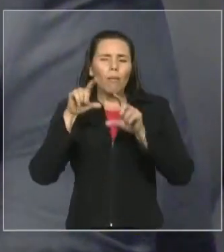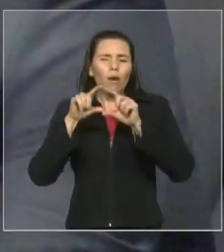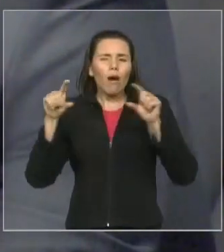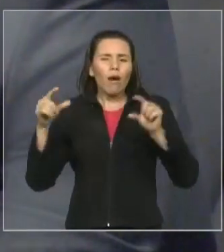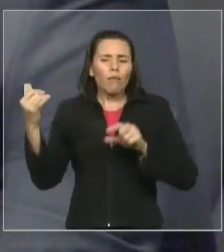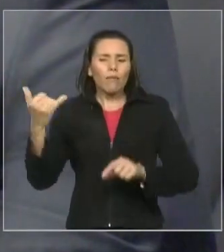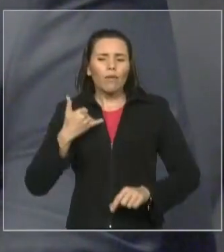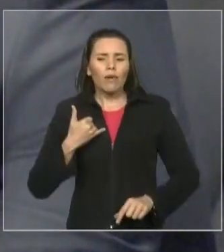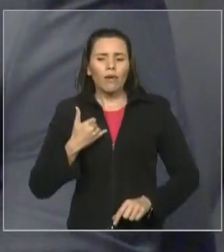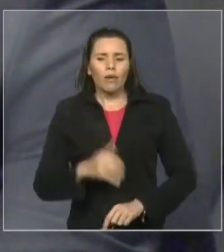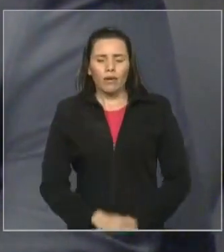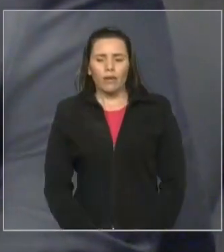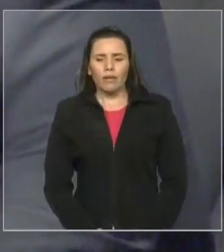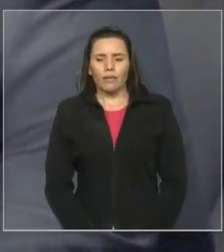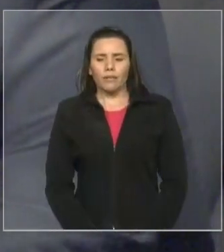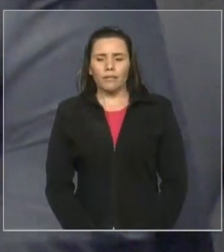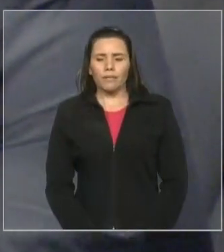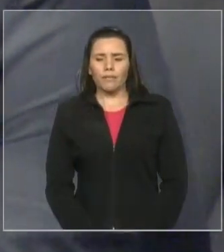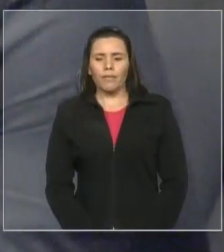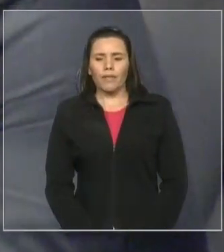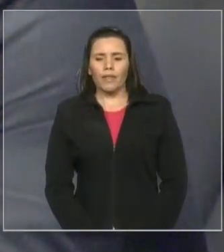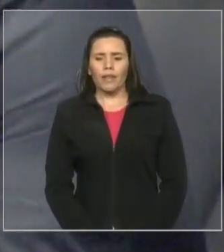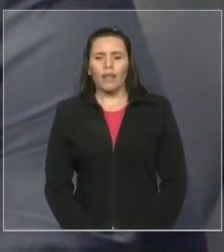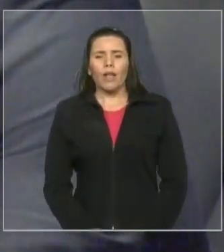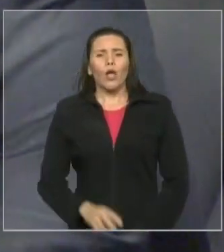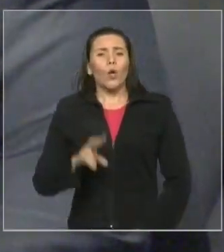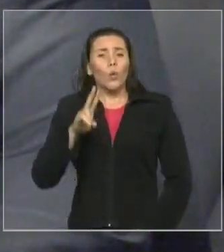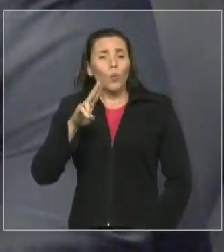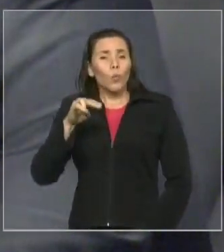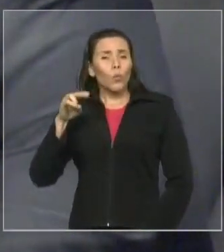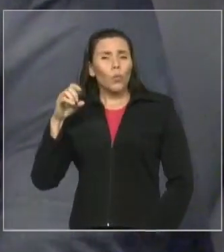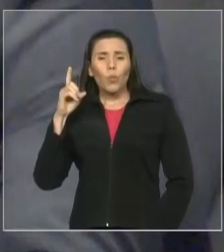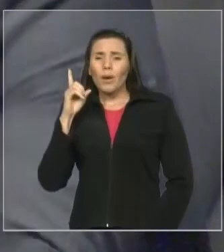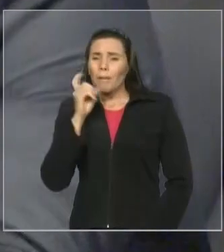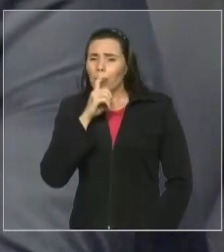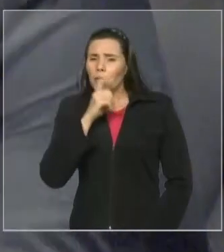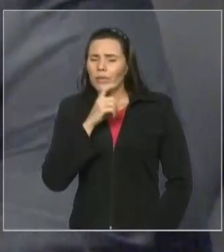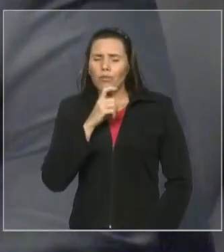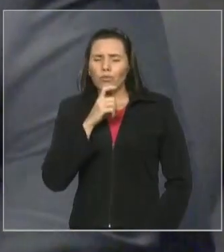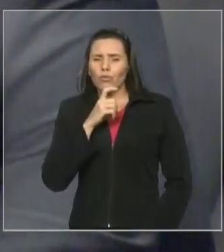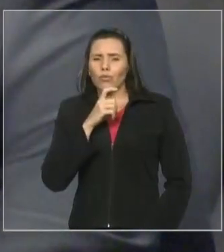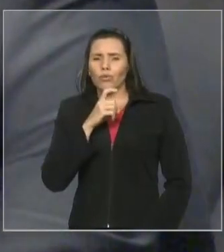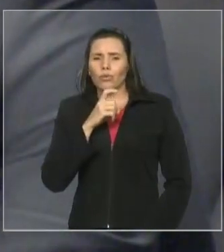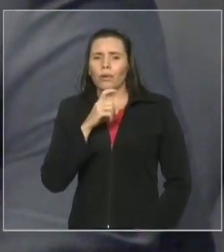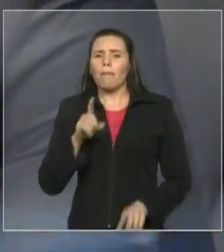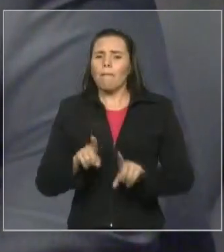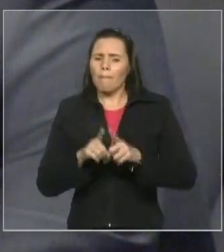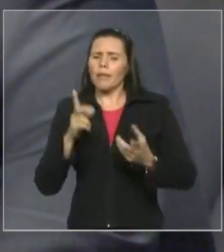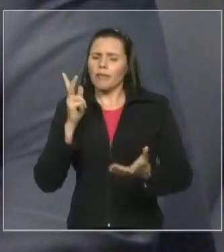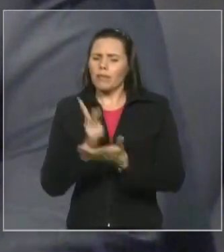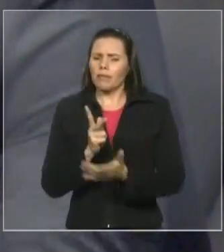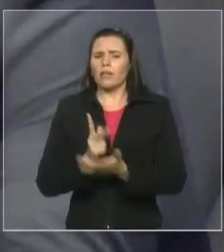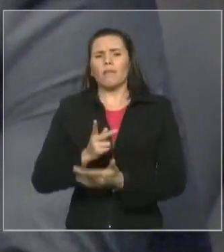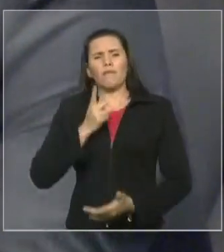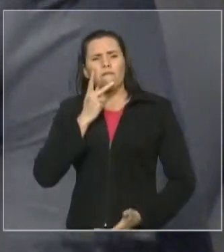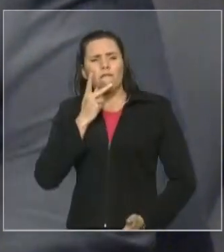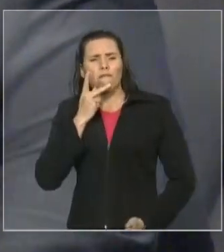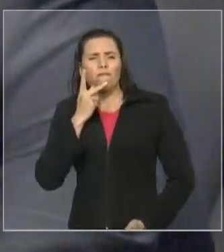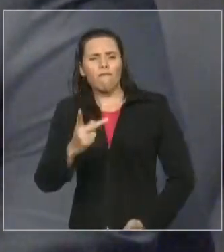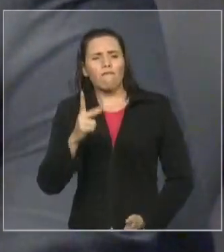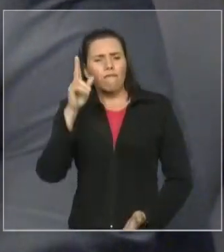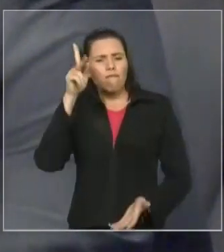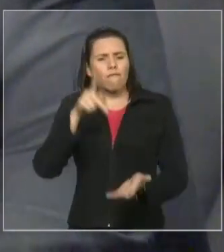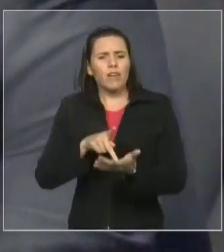Magoar com a verdade, mas jamais iludir ninguém com uma mentira. e sempre eu tive em Vossa Excelência essas